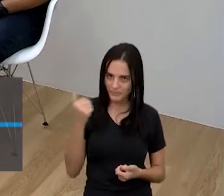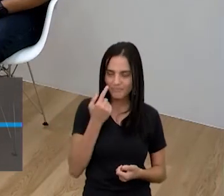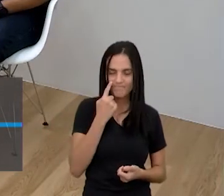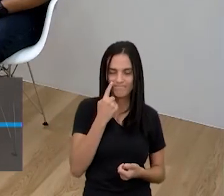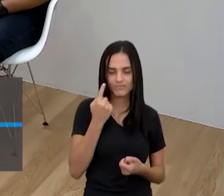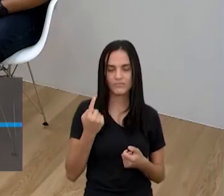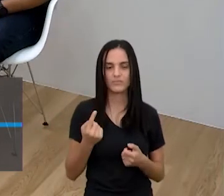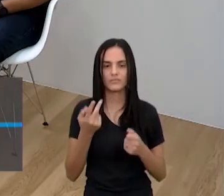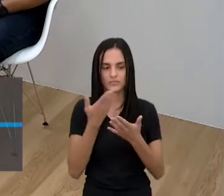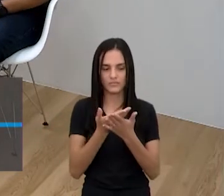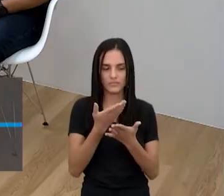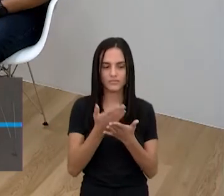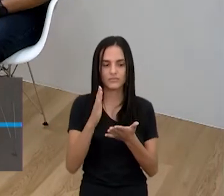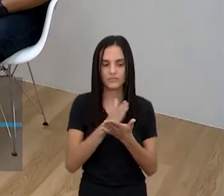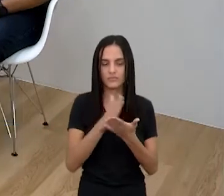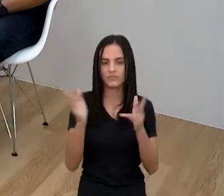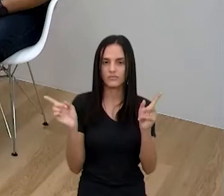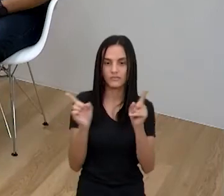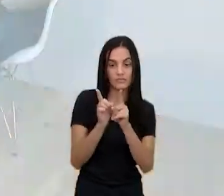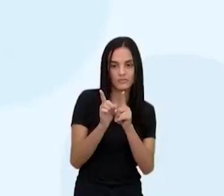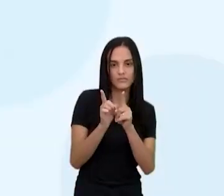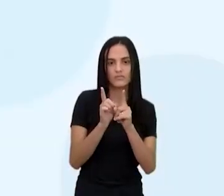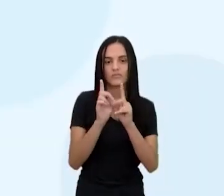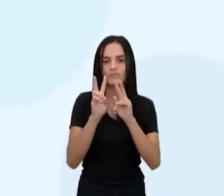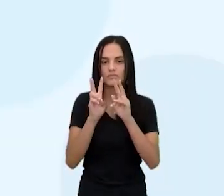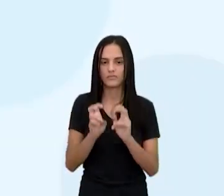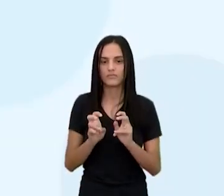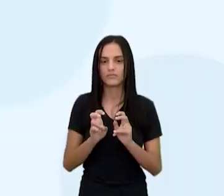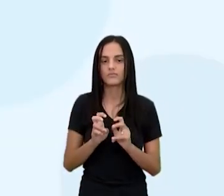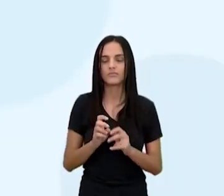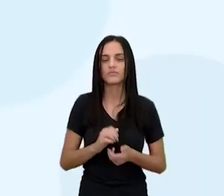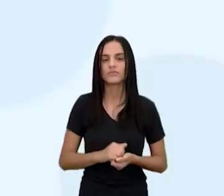ó, revisitar alguns trechos da aula de Karatê? Claro.